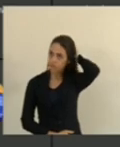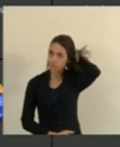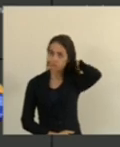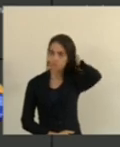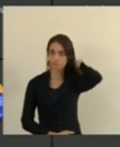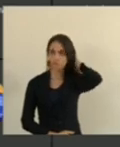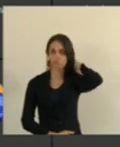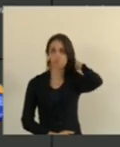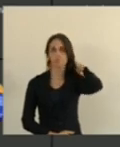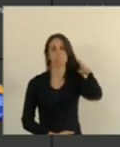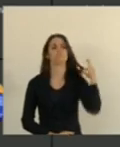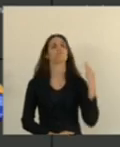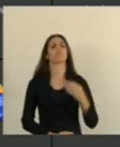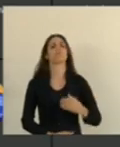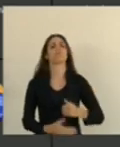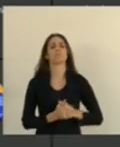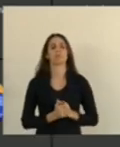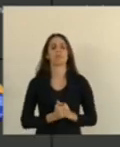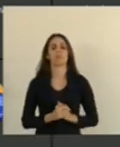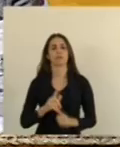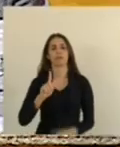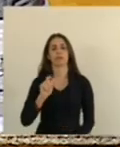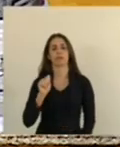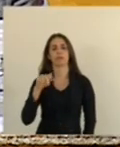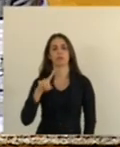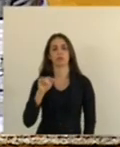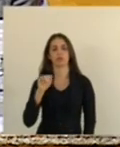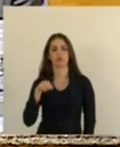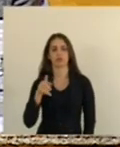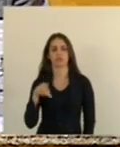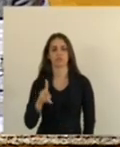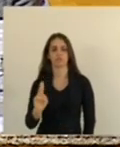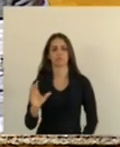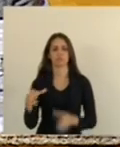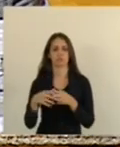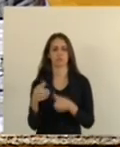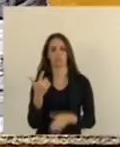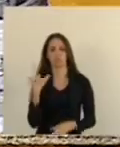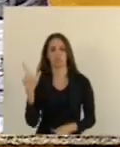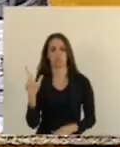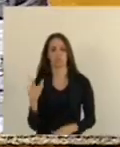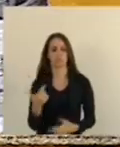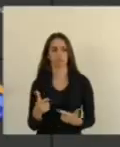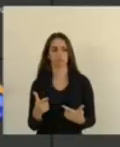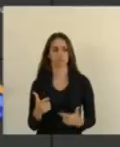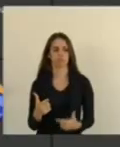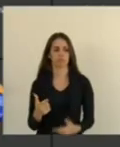Deputado Gandini Você pode passar Para a próxima comissão Mesmo tendo O quórum